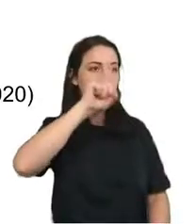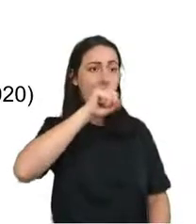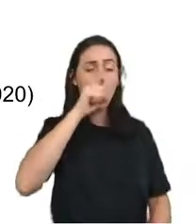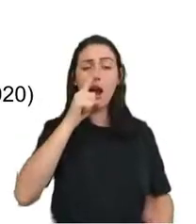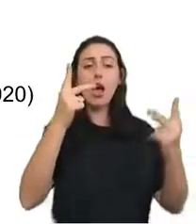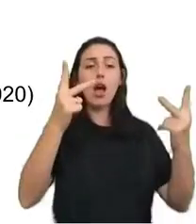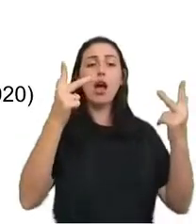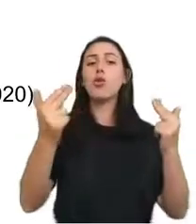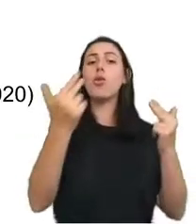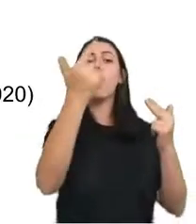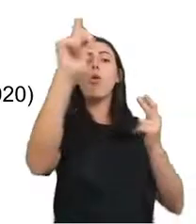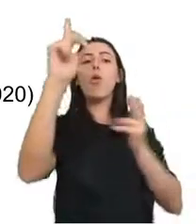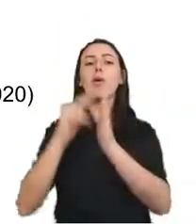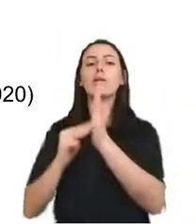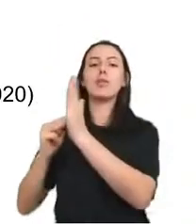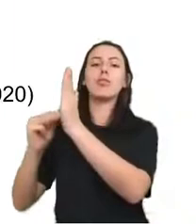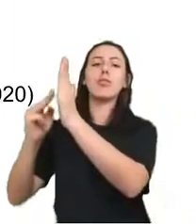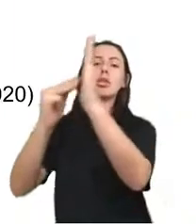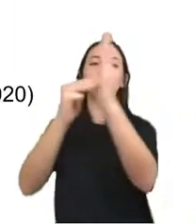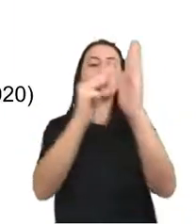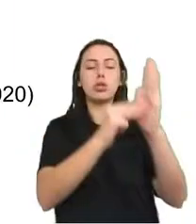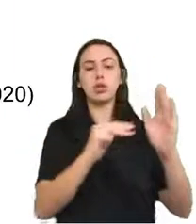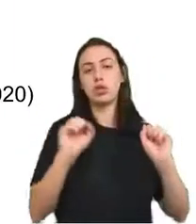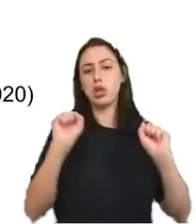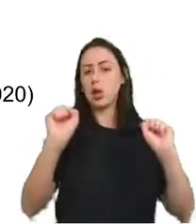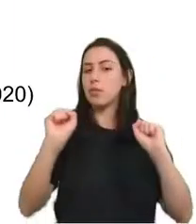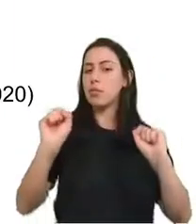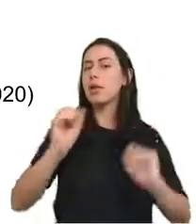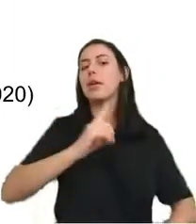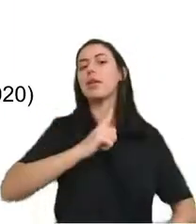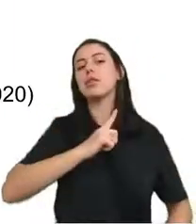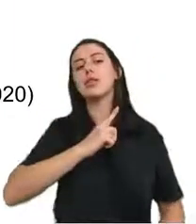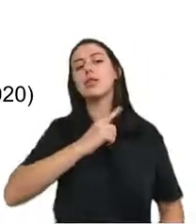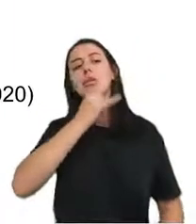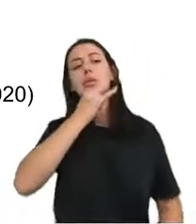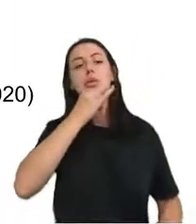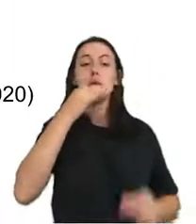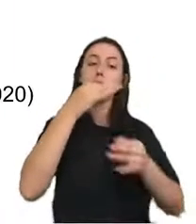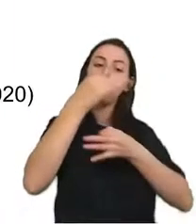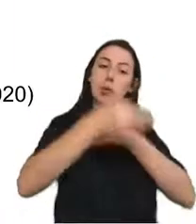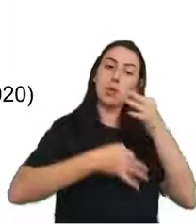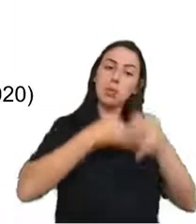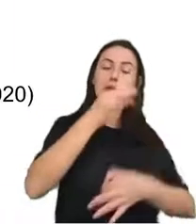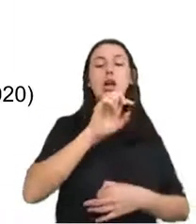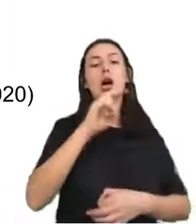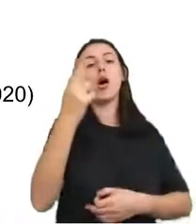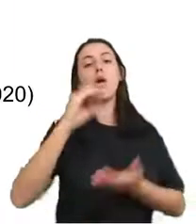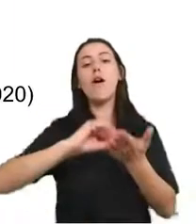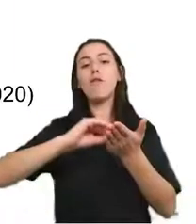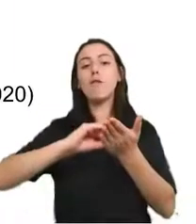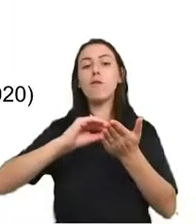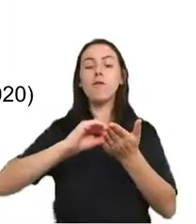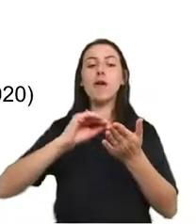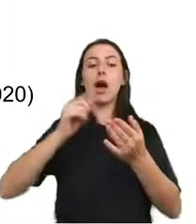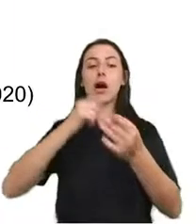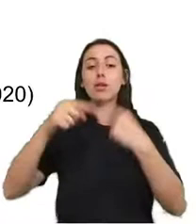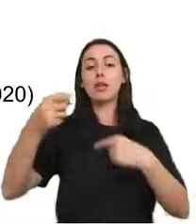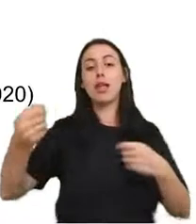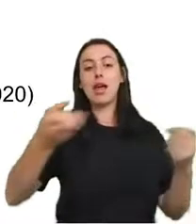vieses, podem ser desatualizados e também refletem a